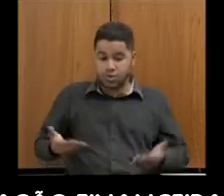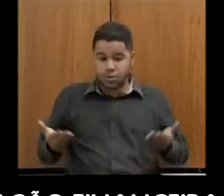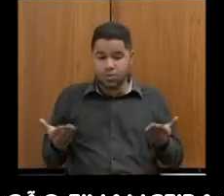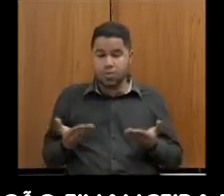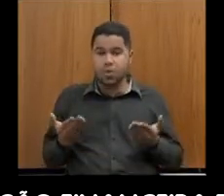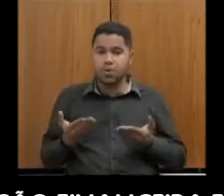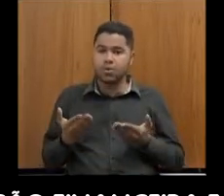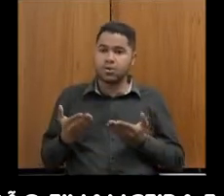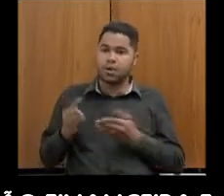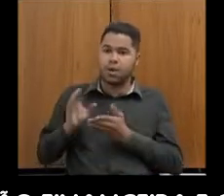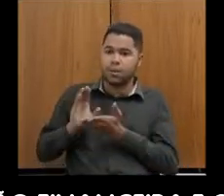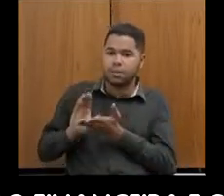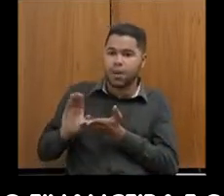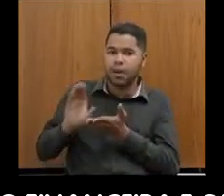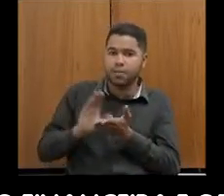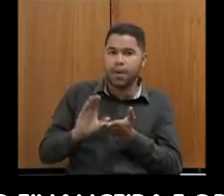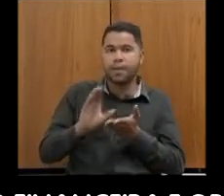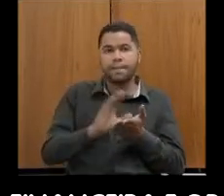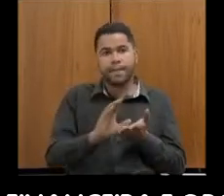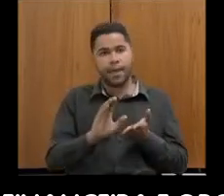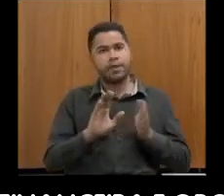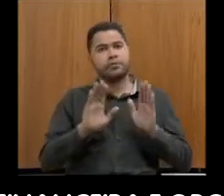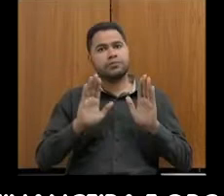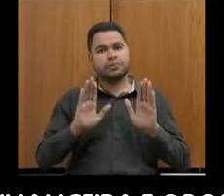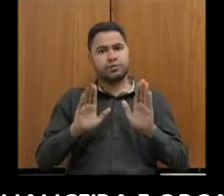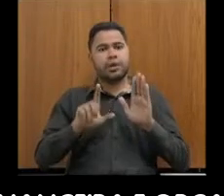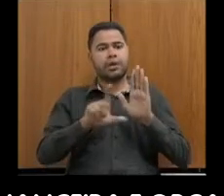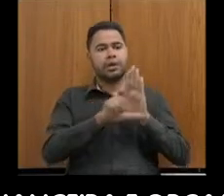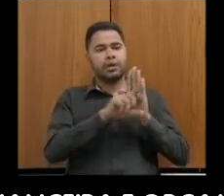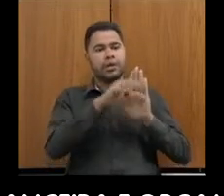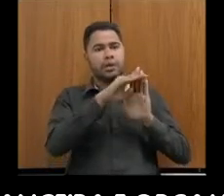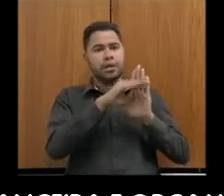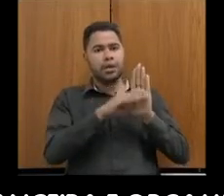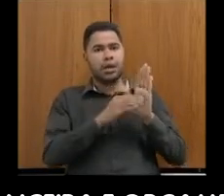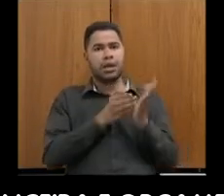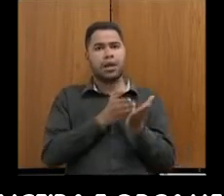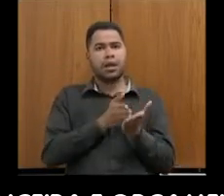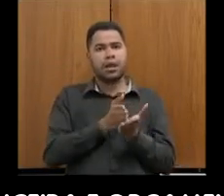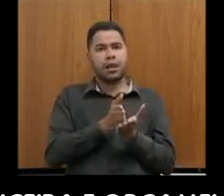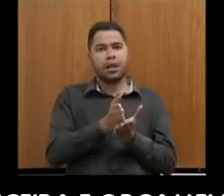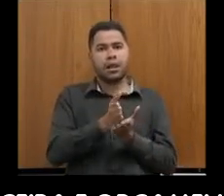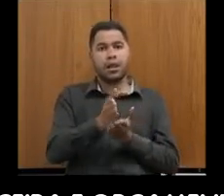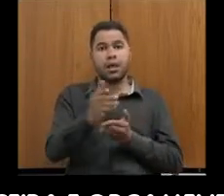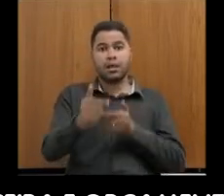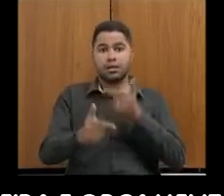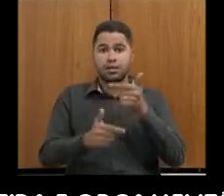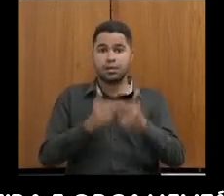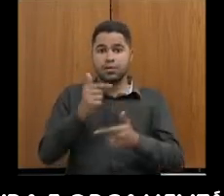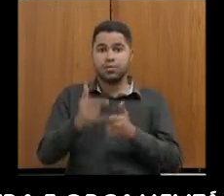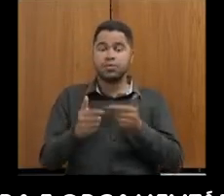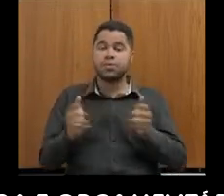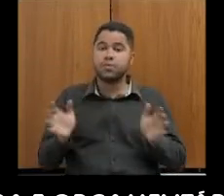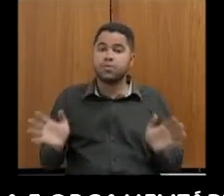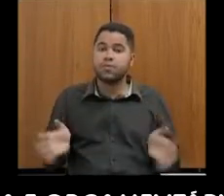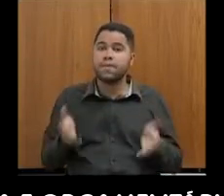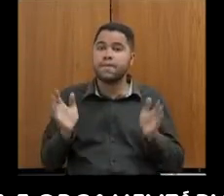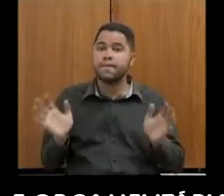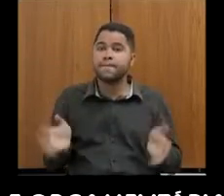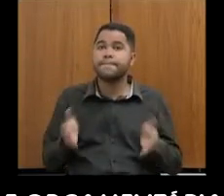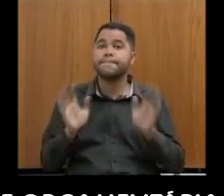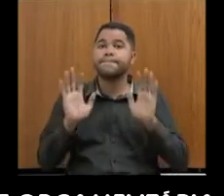atrai investimentos, muito embora, já temos uma legislação fixada para os seus devidos incentivos, mas,